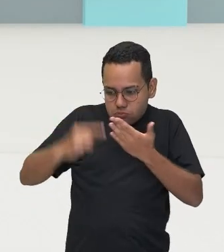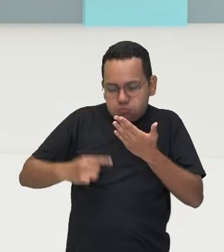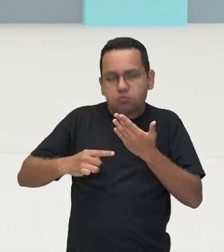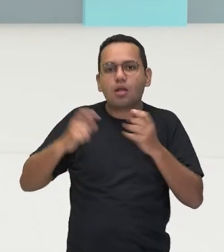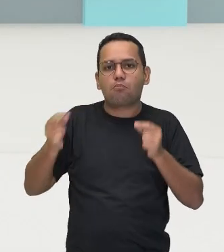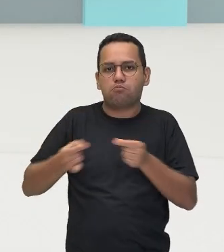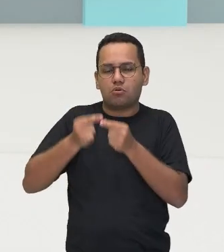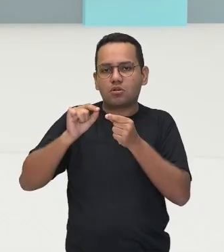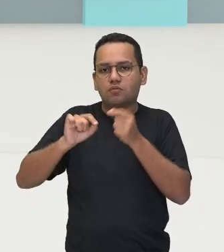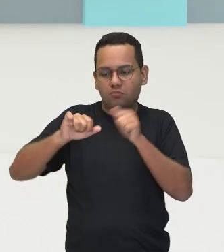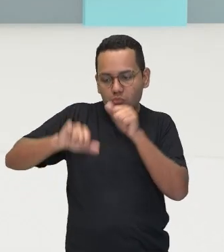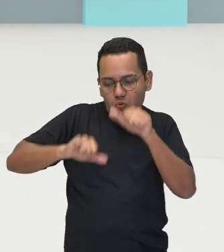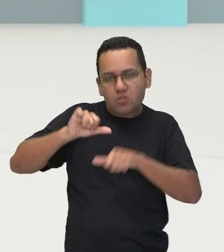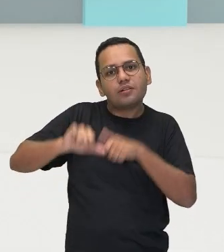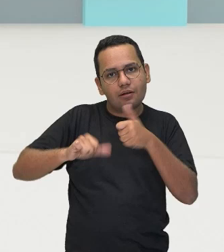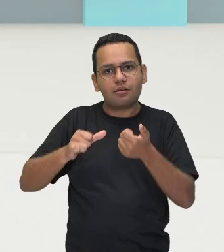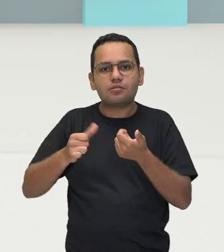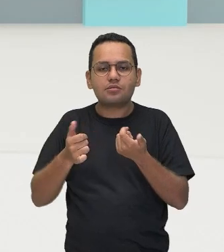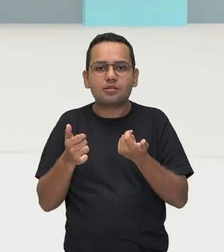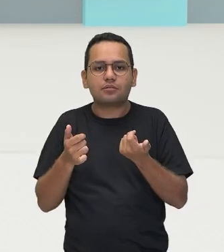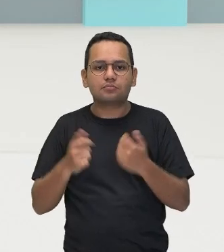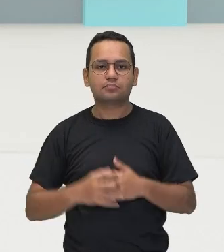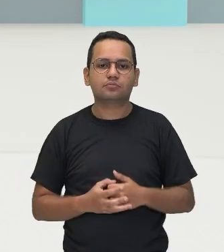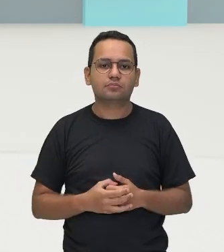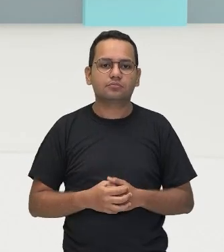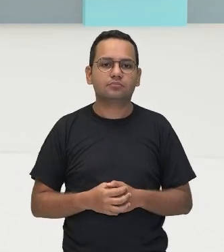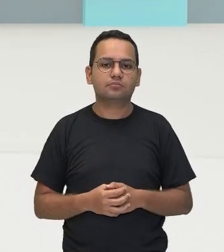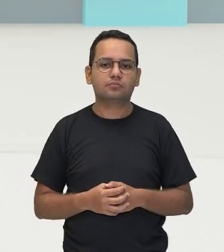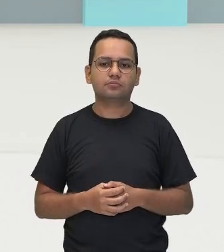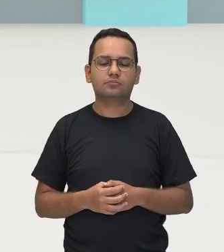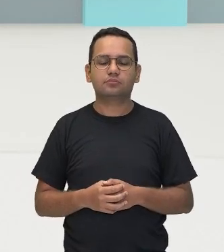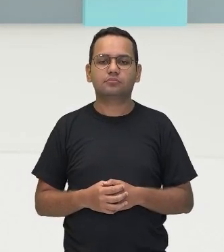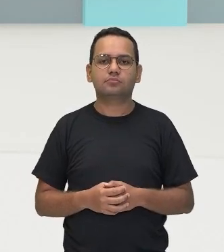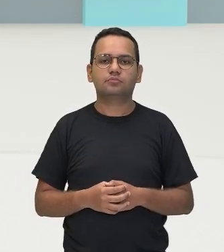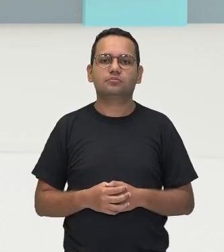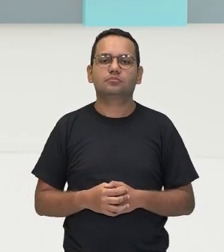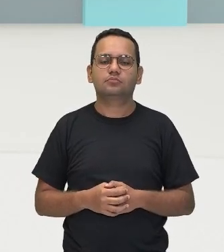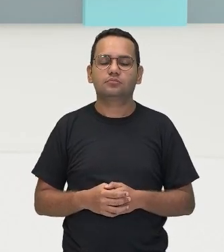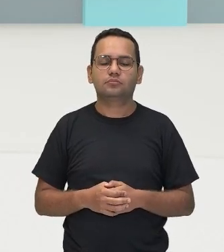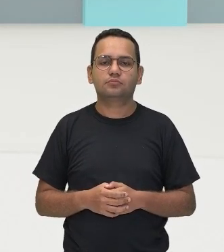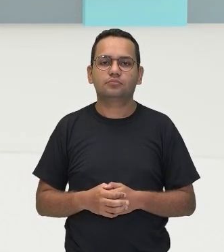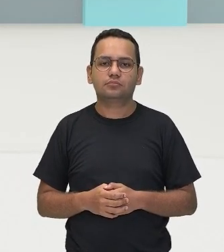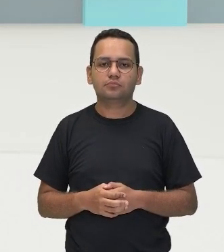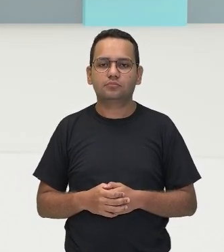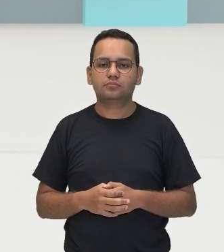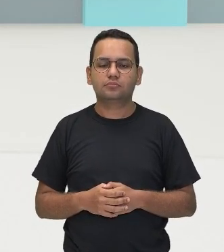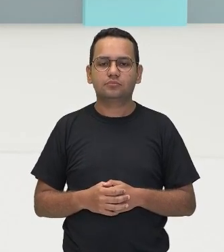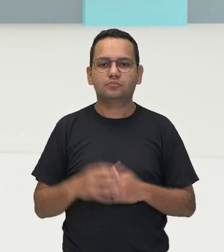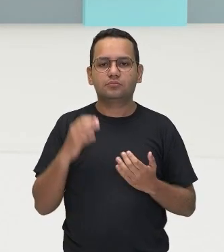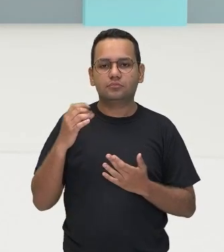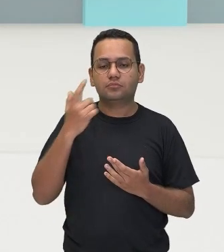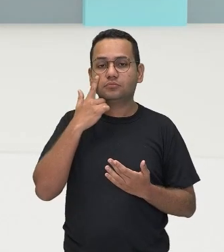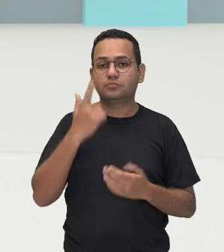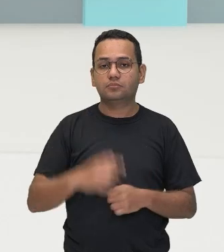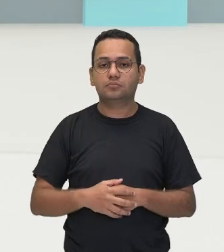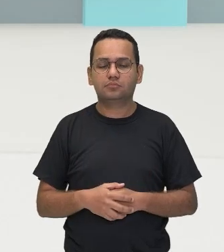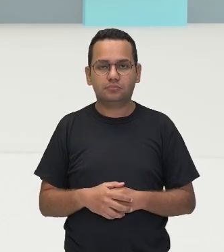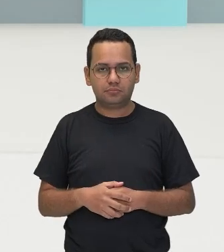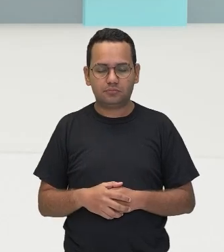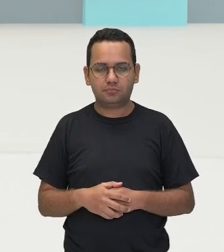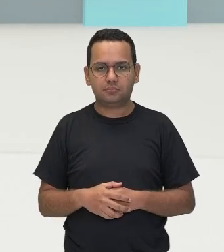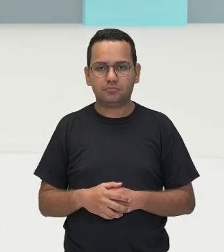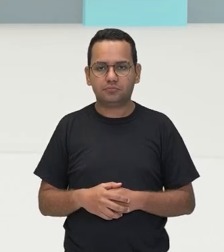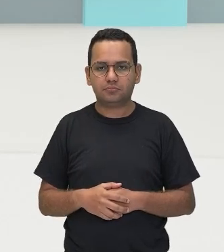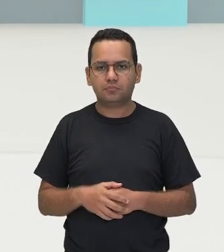bom para poder alimentar o nosso corpo. É assim que funciona, ok? E vamos ver aí que o sistema também, ó, cardiovascular